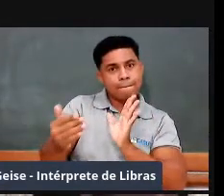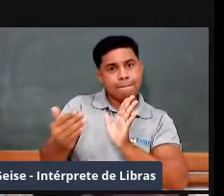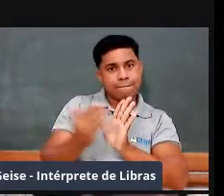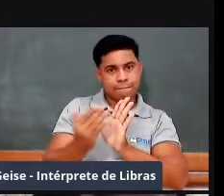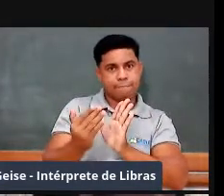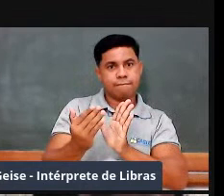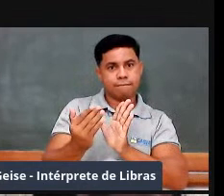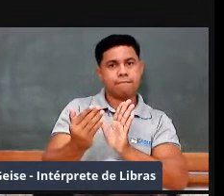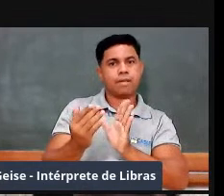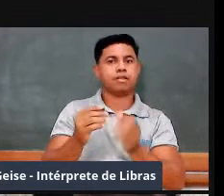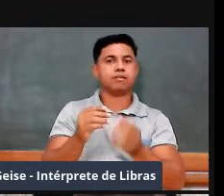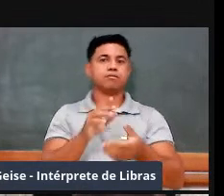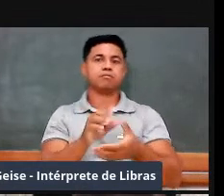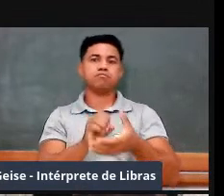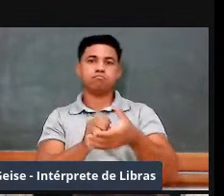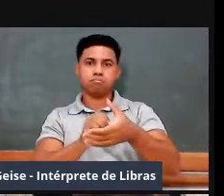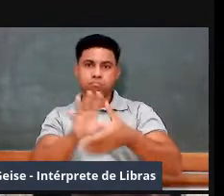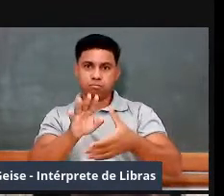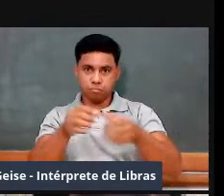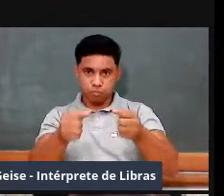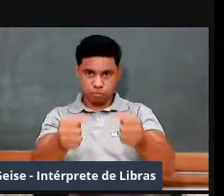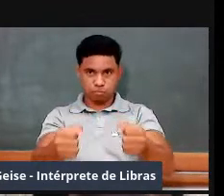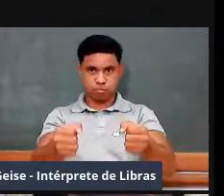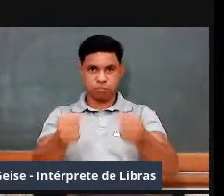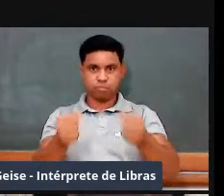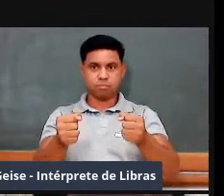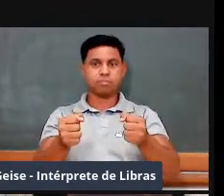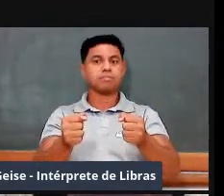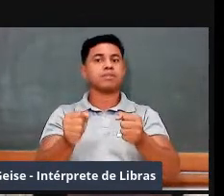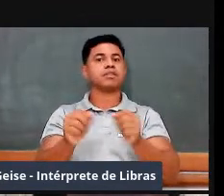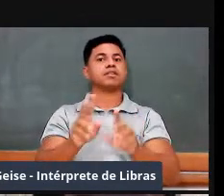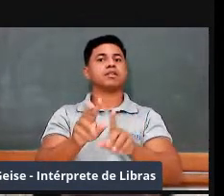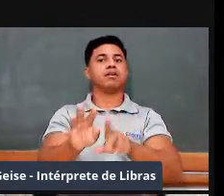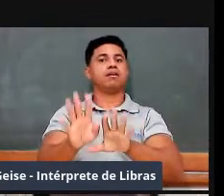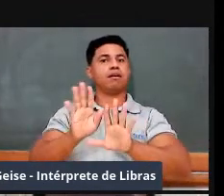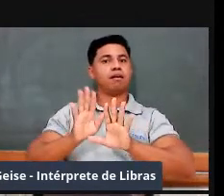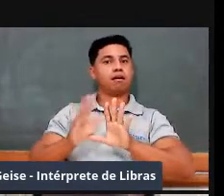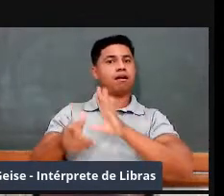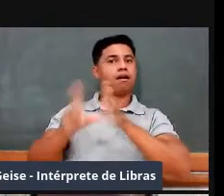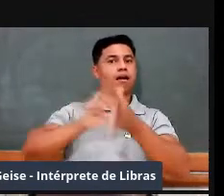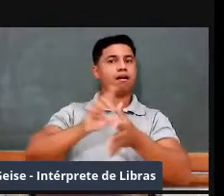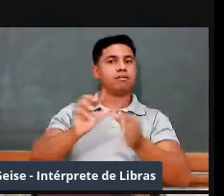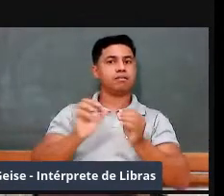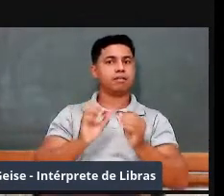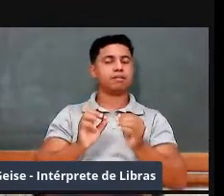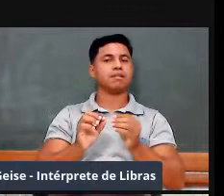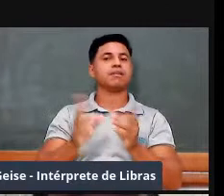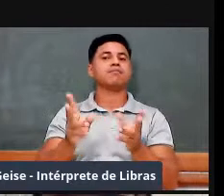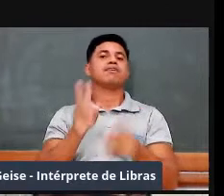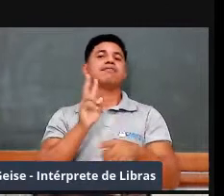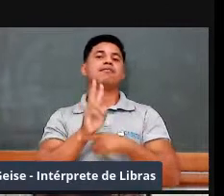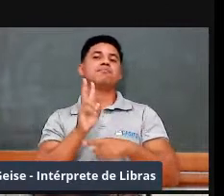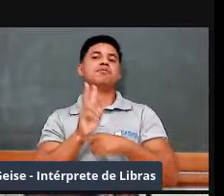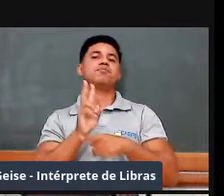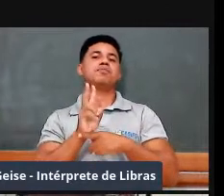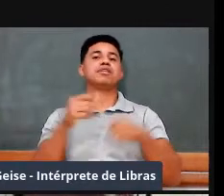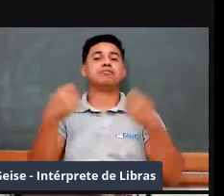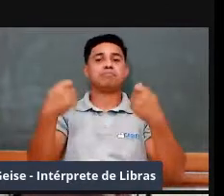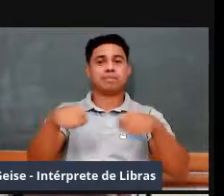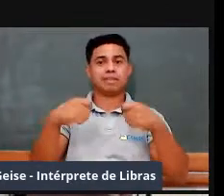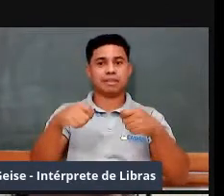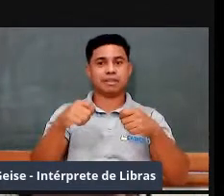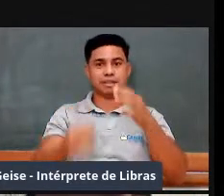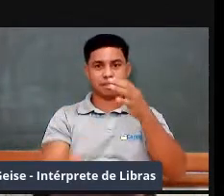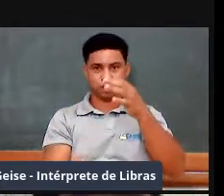inimigo, tanto mais protegido se vai estar, não é? Então, a necessidade de construção de